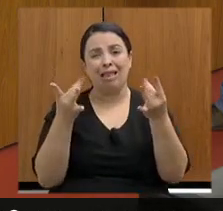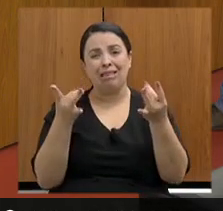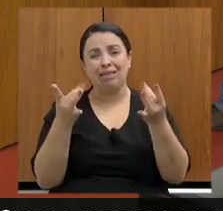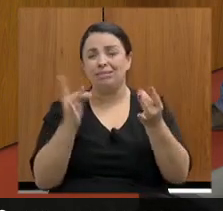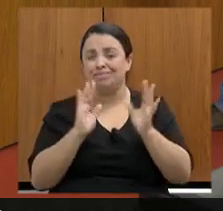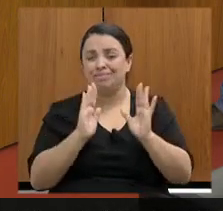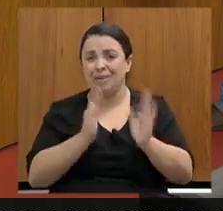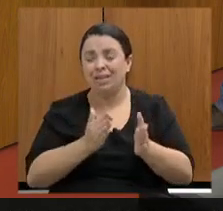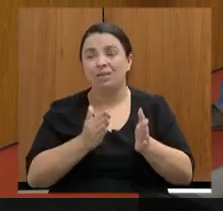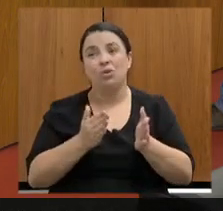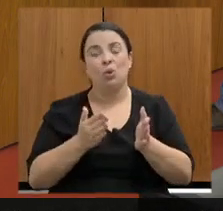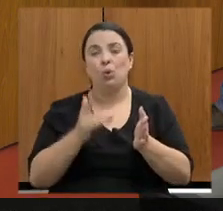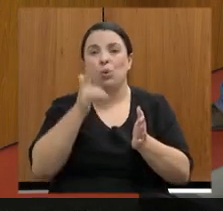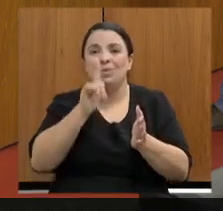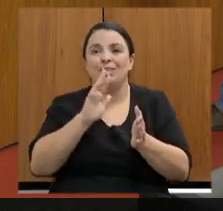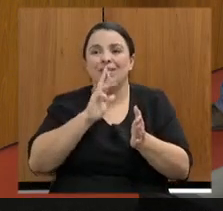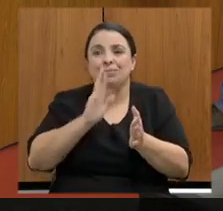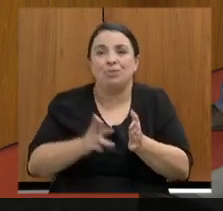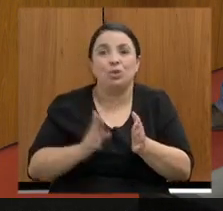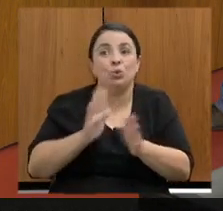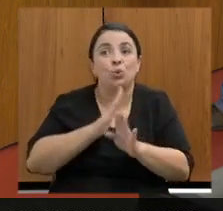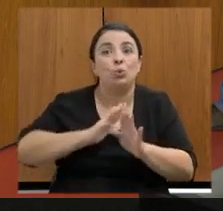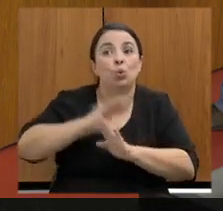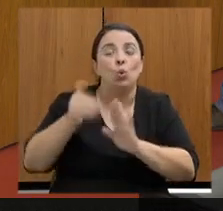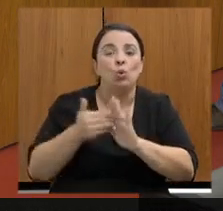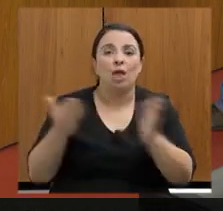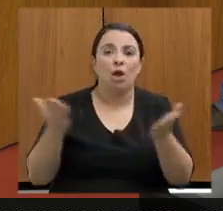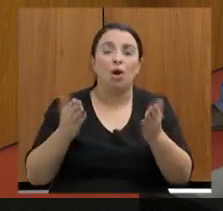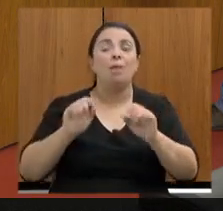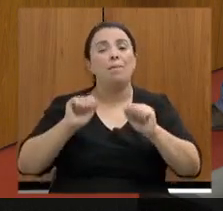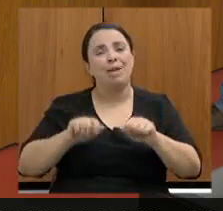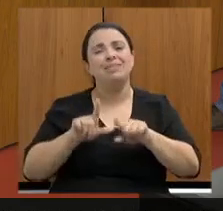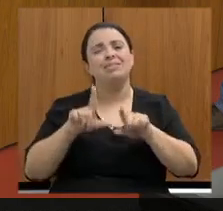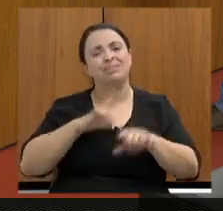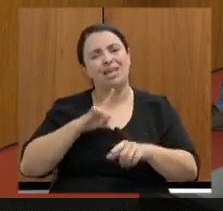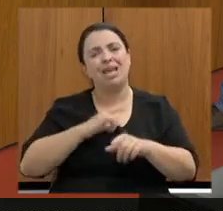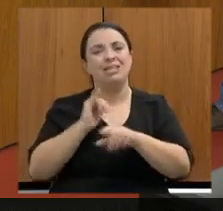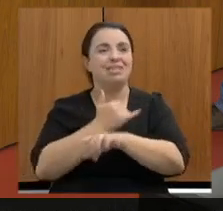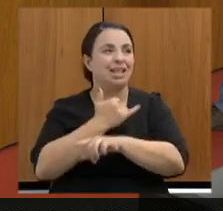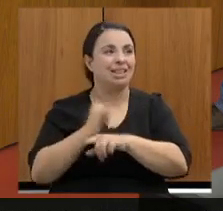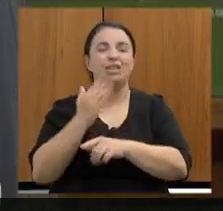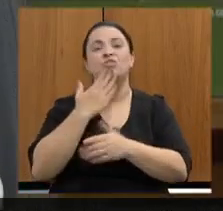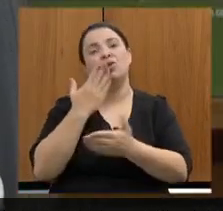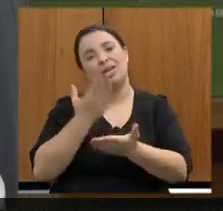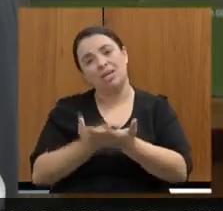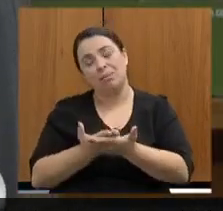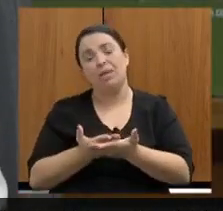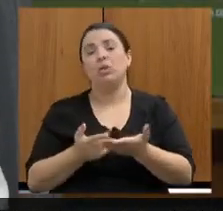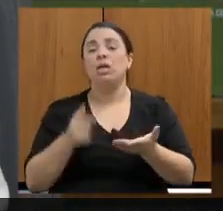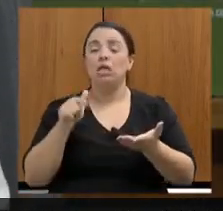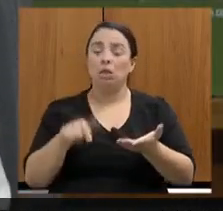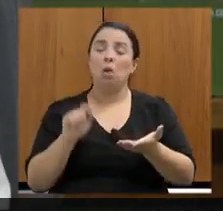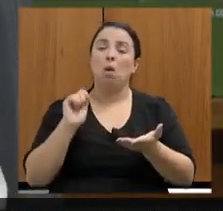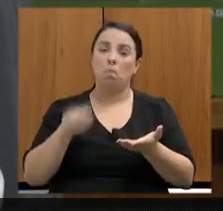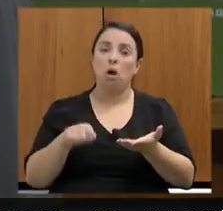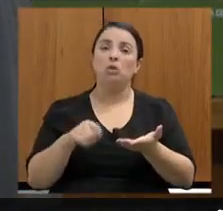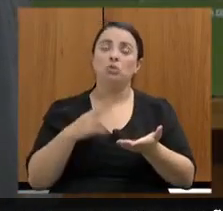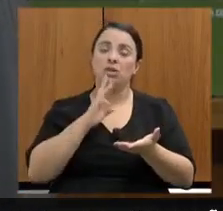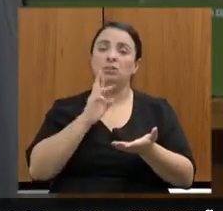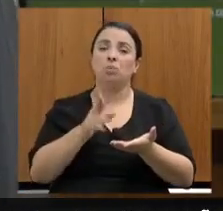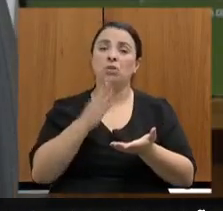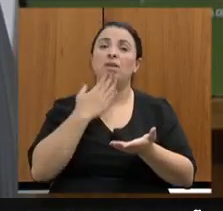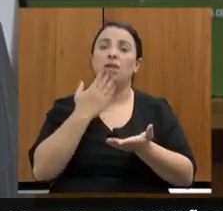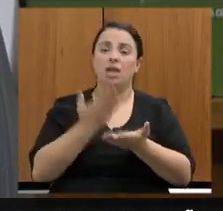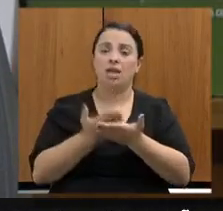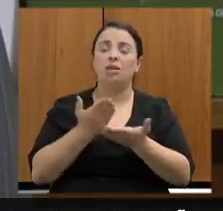conseguir responder aqui agora mas a gente sempre tem o instrumento do requerimento, não é mesmo? Então, nesse caso específico eu posso responder ao requerimento. Em